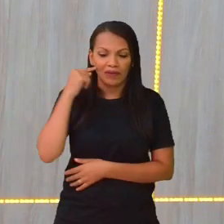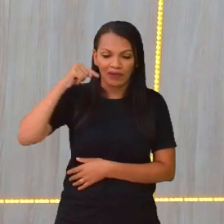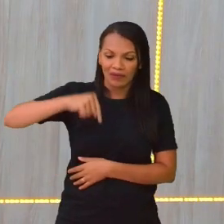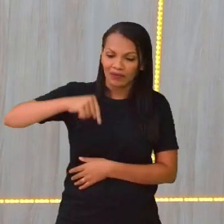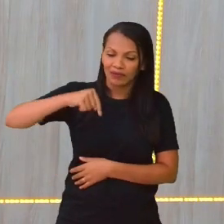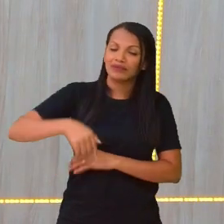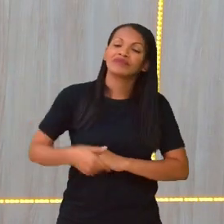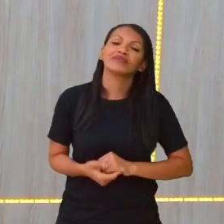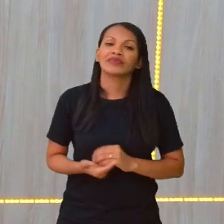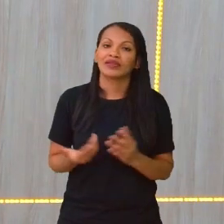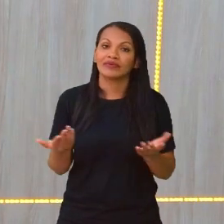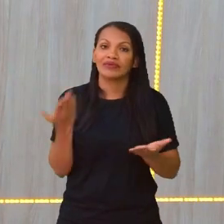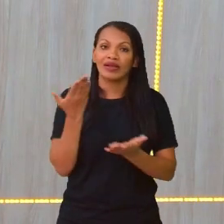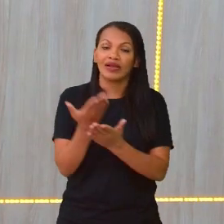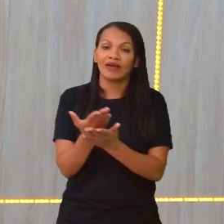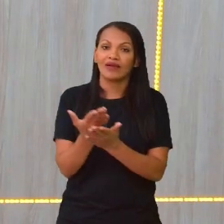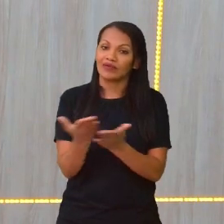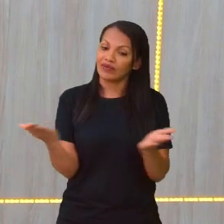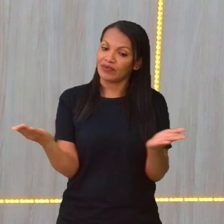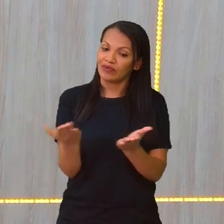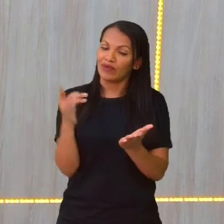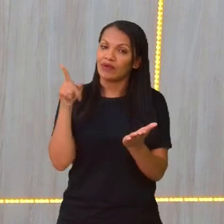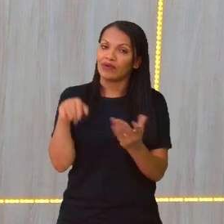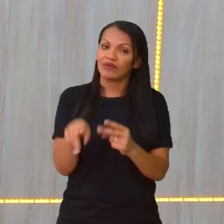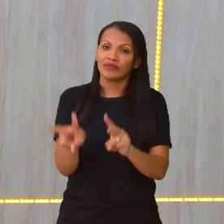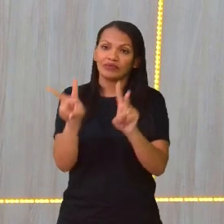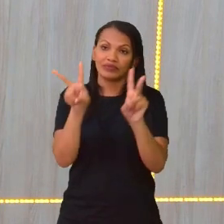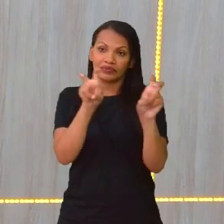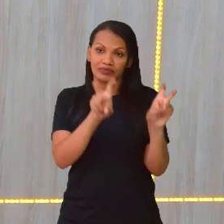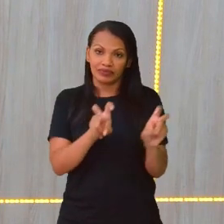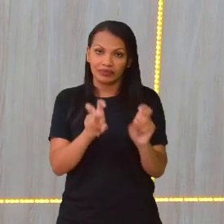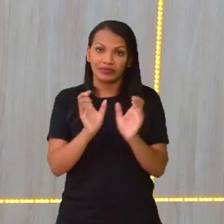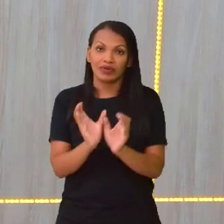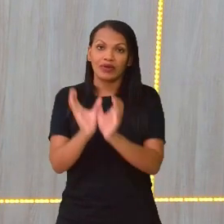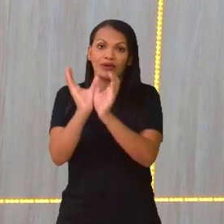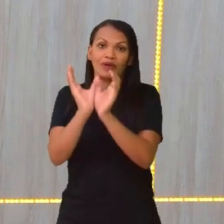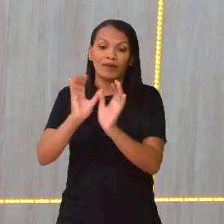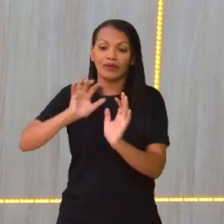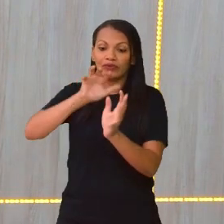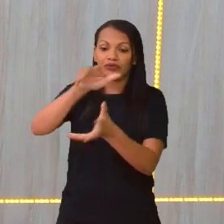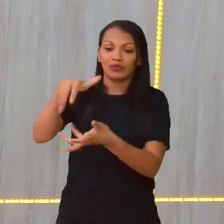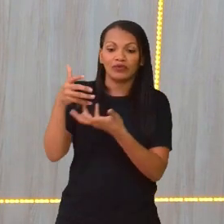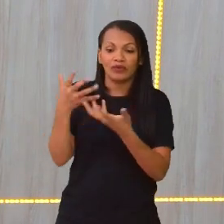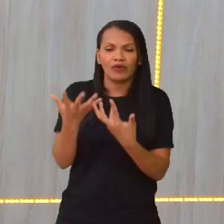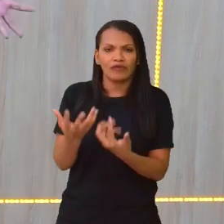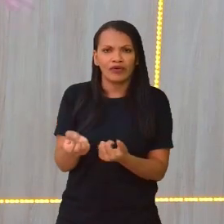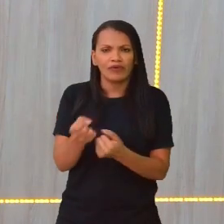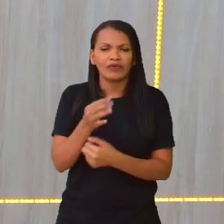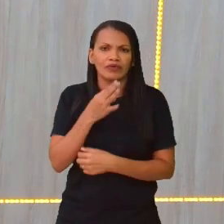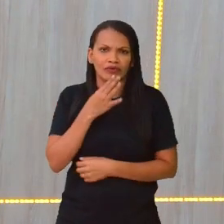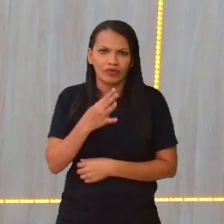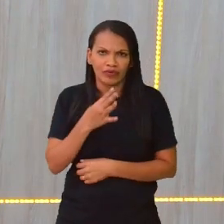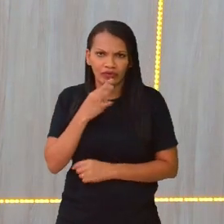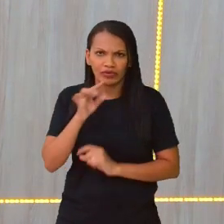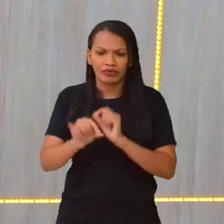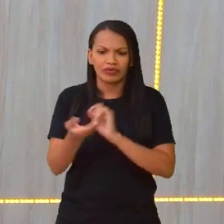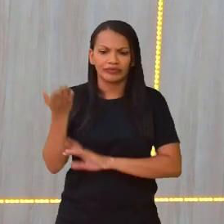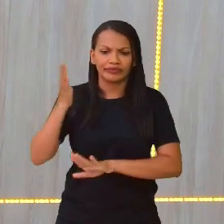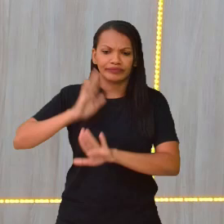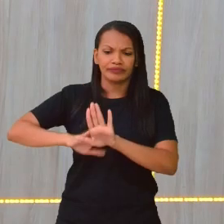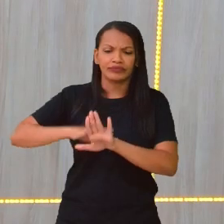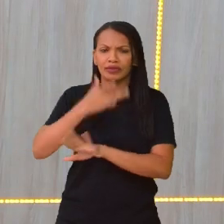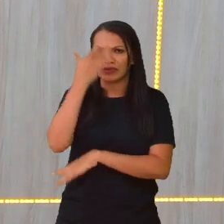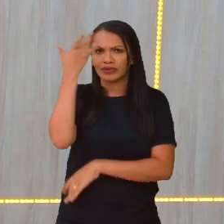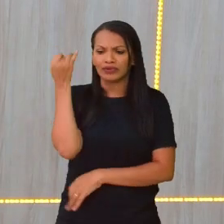Tudo bem. O jogo de hoje, A aula de hoje é sobre a Copa do Mundo. Então, a gente vai conhecer o que está por trás da Copa do Mundo, né, quem